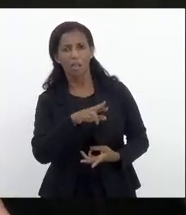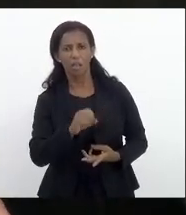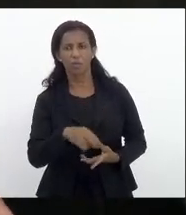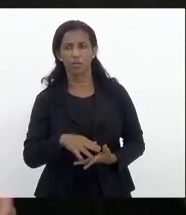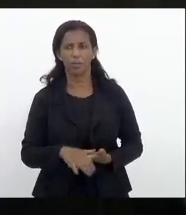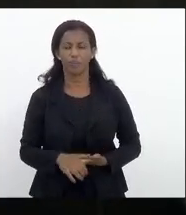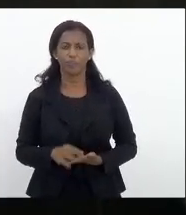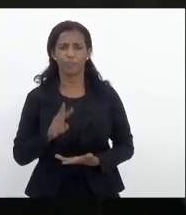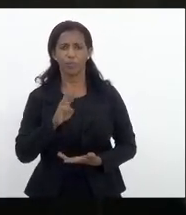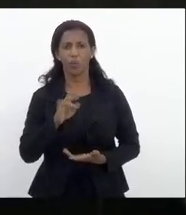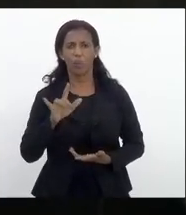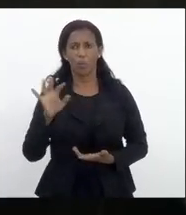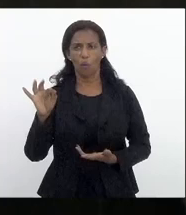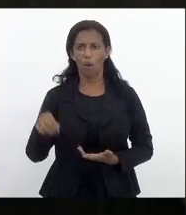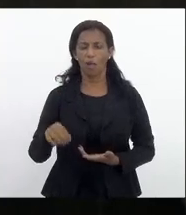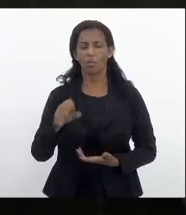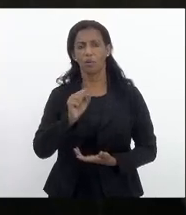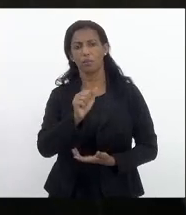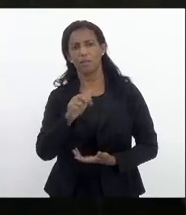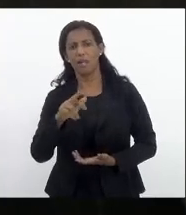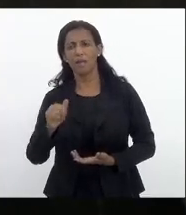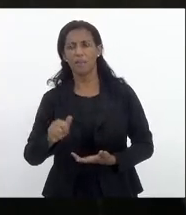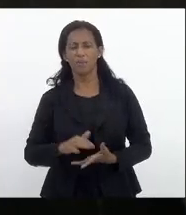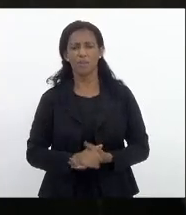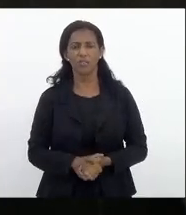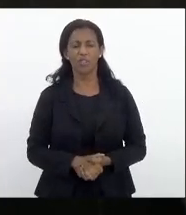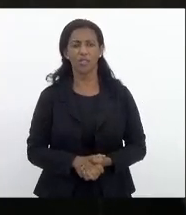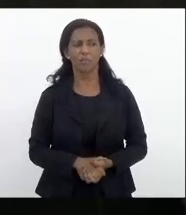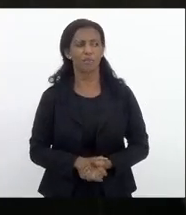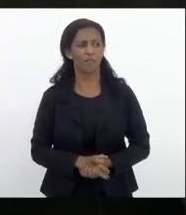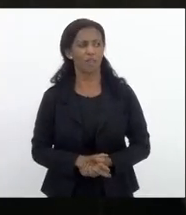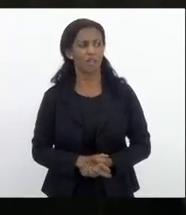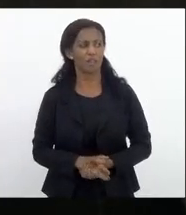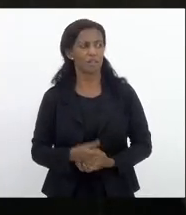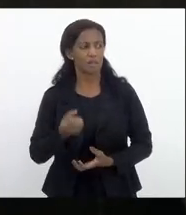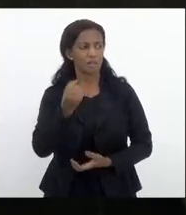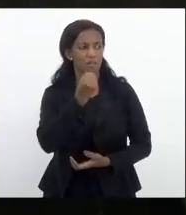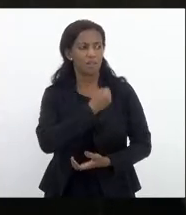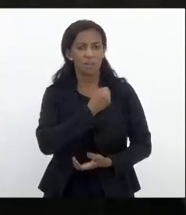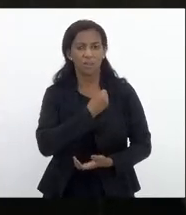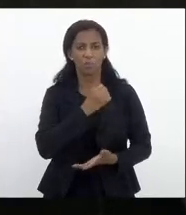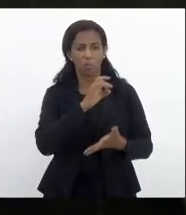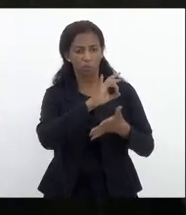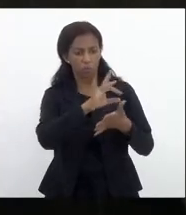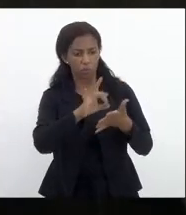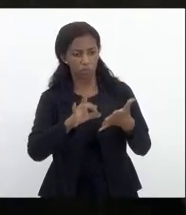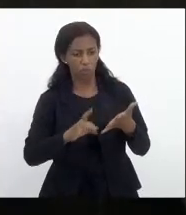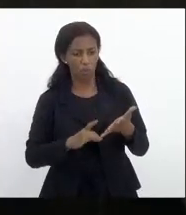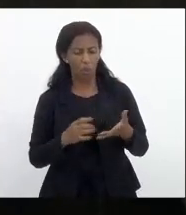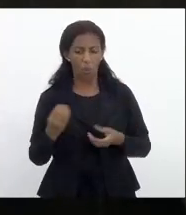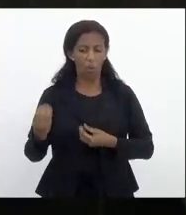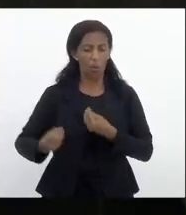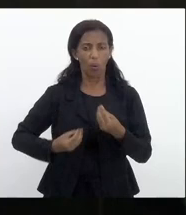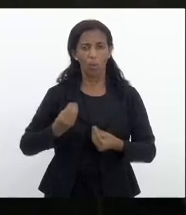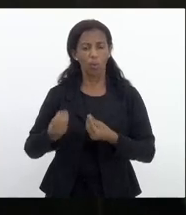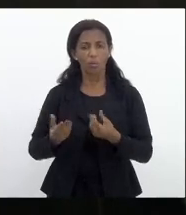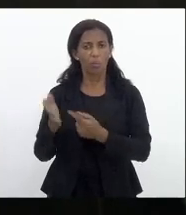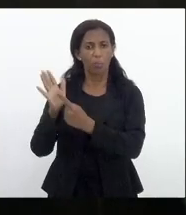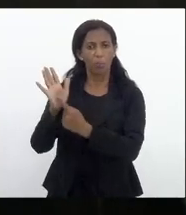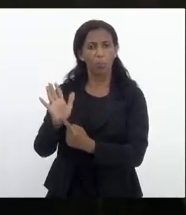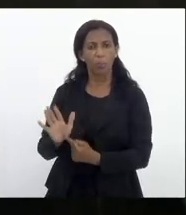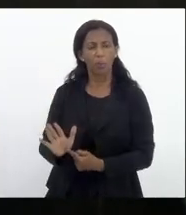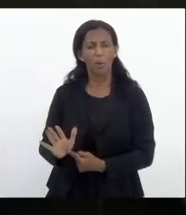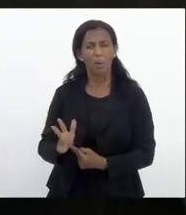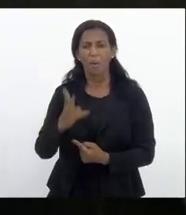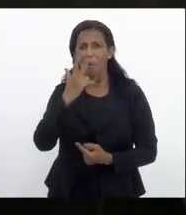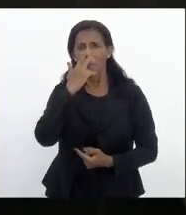Wellington José deputado Salema esses números são citados como se fossem assim números